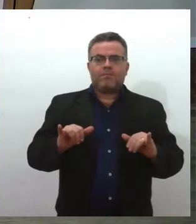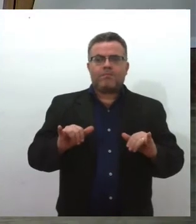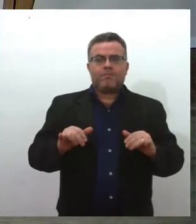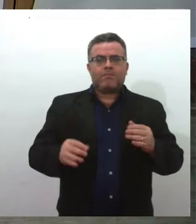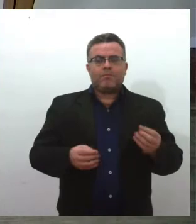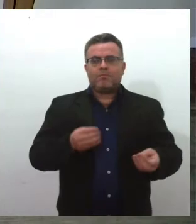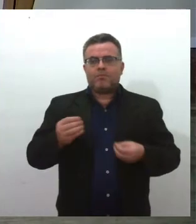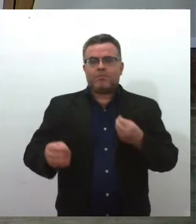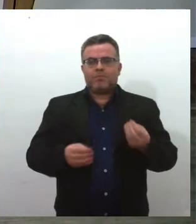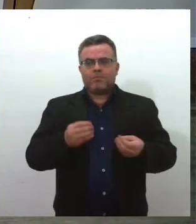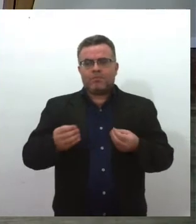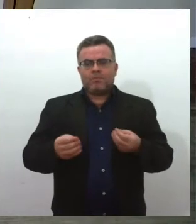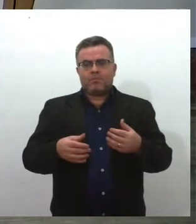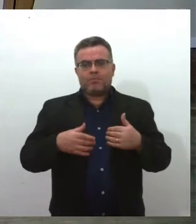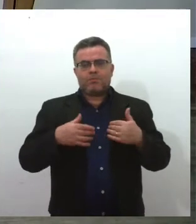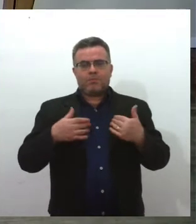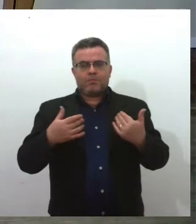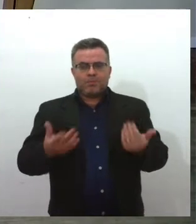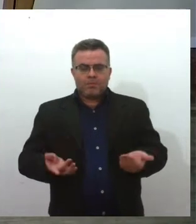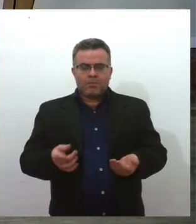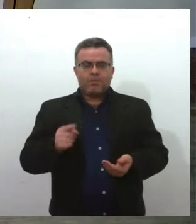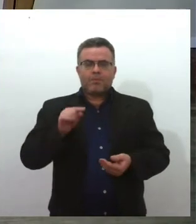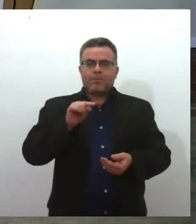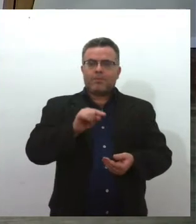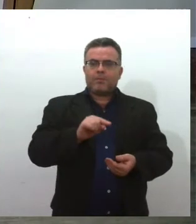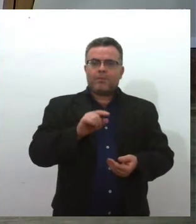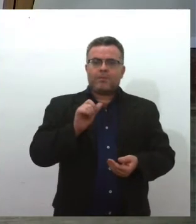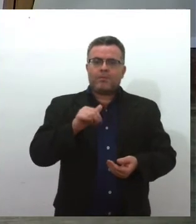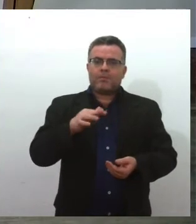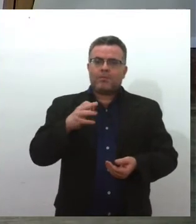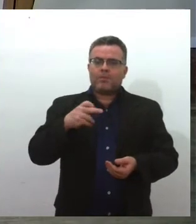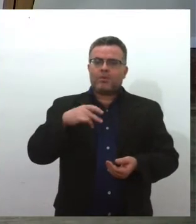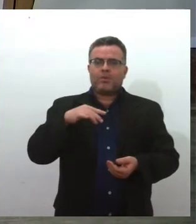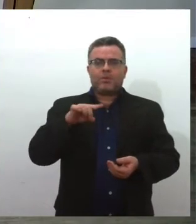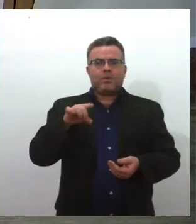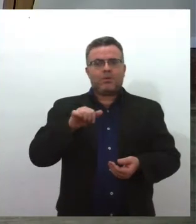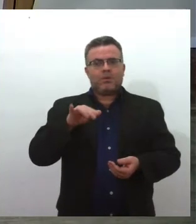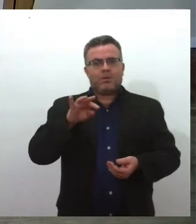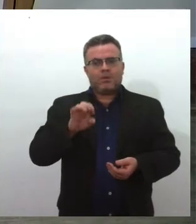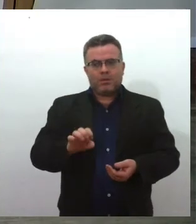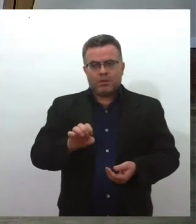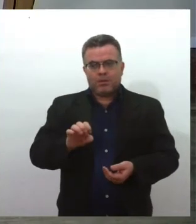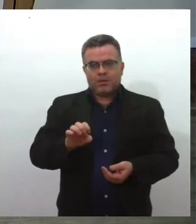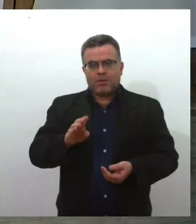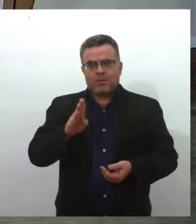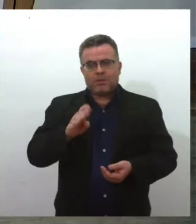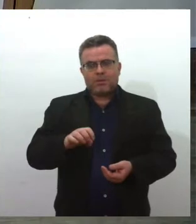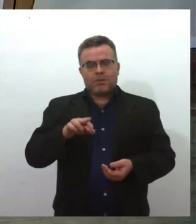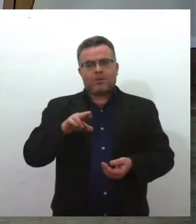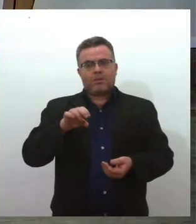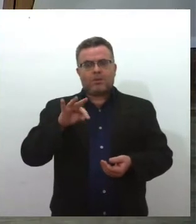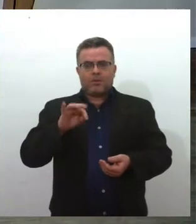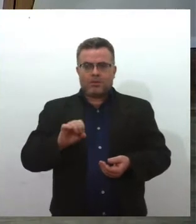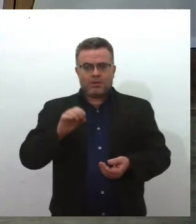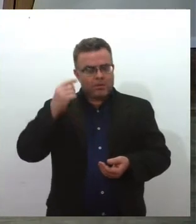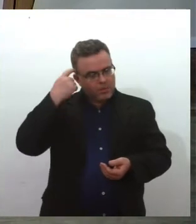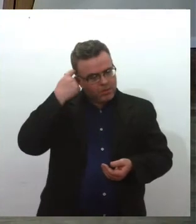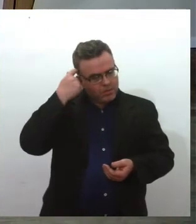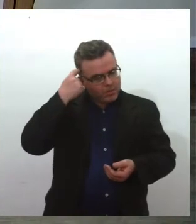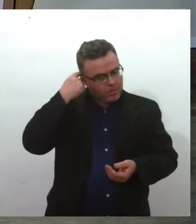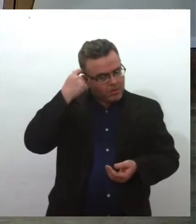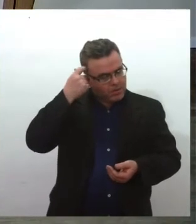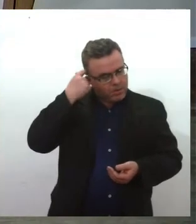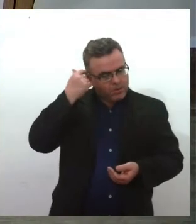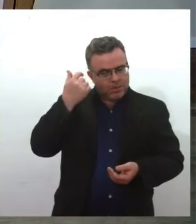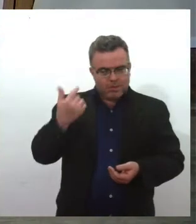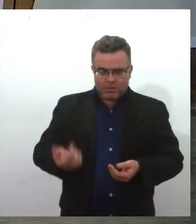Antonieta de Barros, ela compõe o grupo das três primeiras deputadas estaduais. Certo. Nós